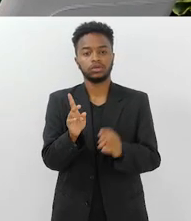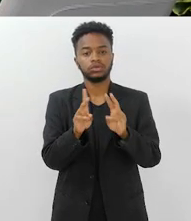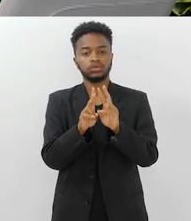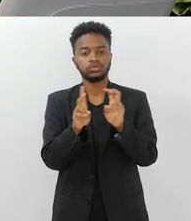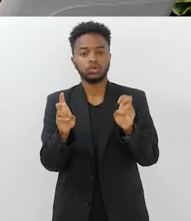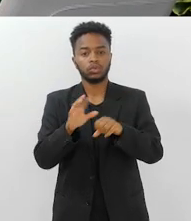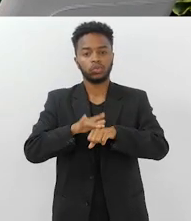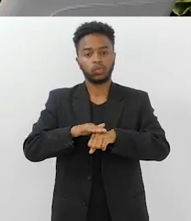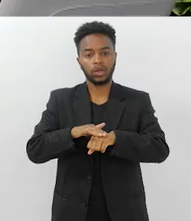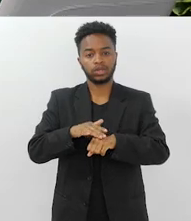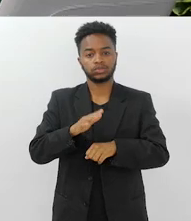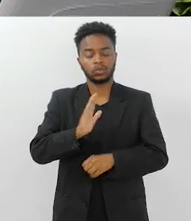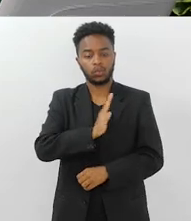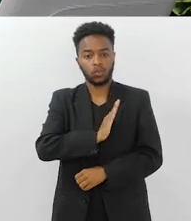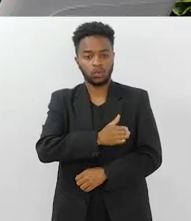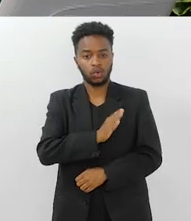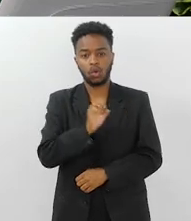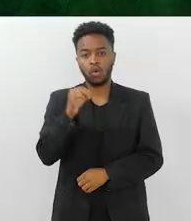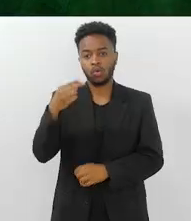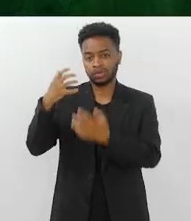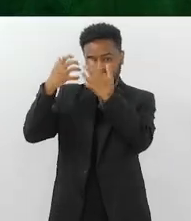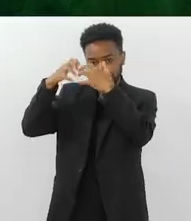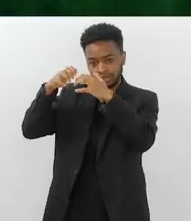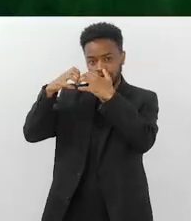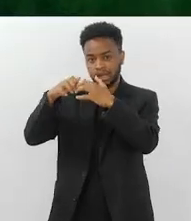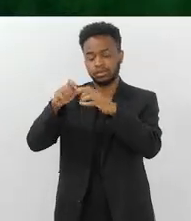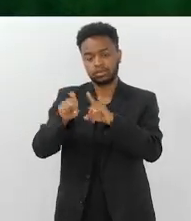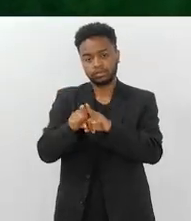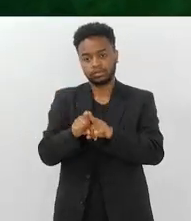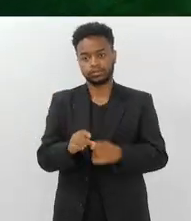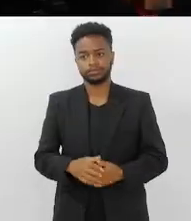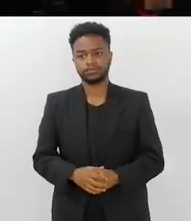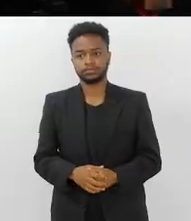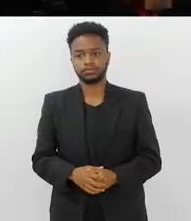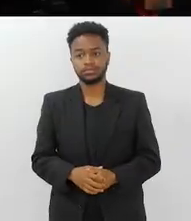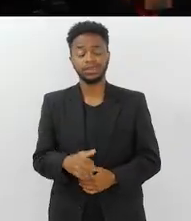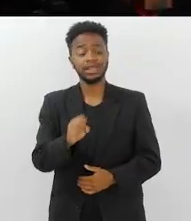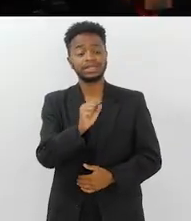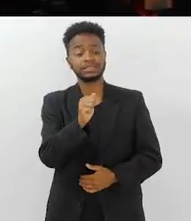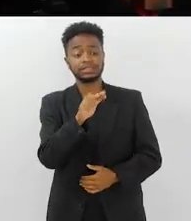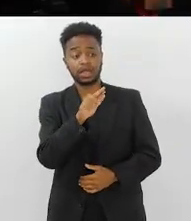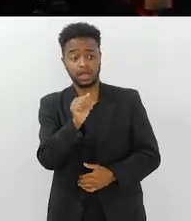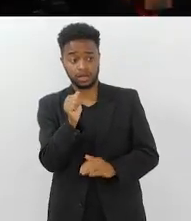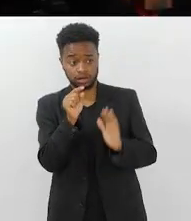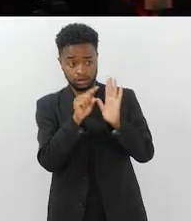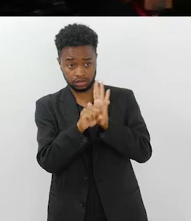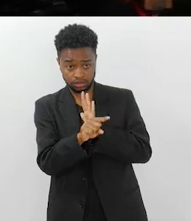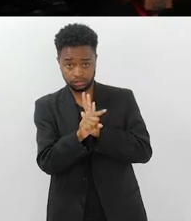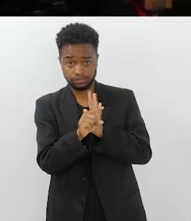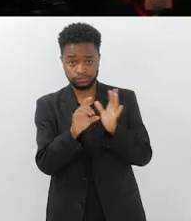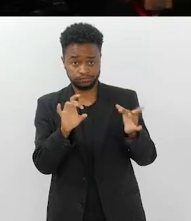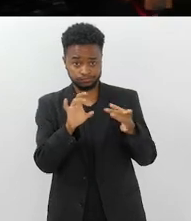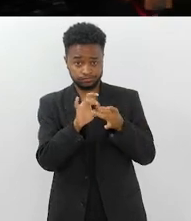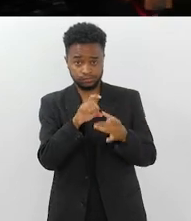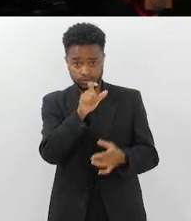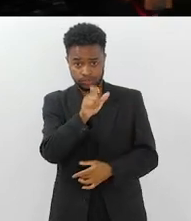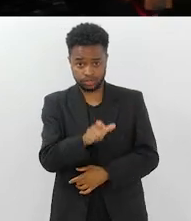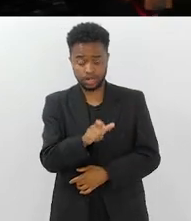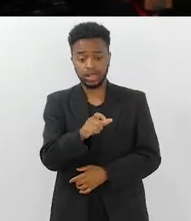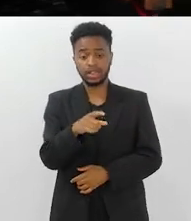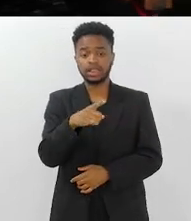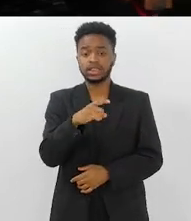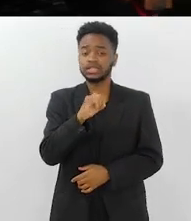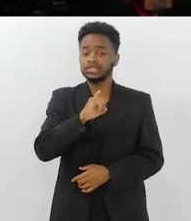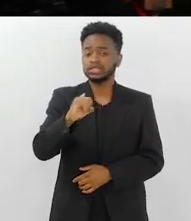a doenças cardiovasculares ou cérebros vasculares. Sara, indo nessa linha do doutor, uma